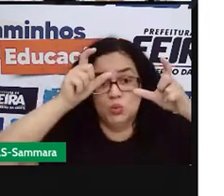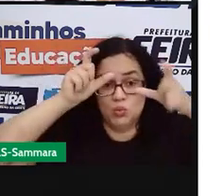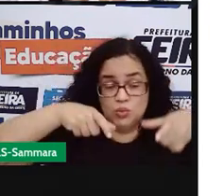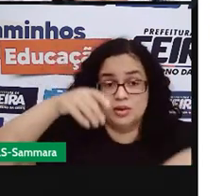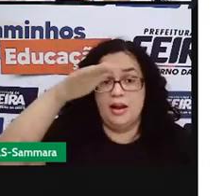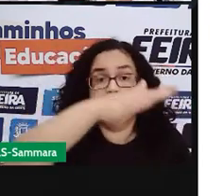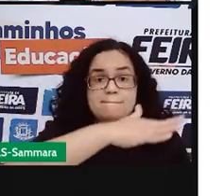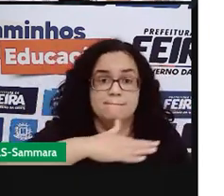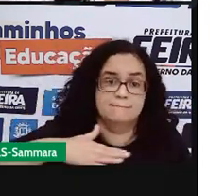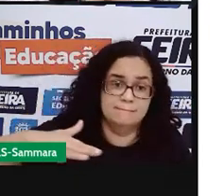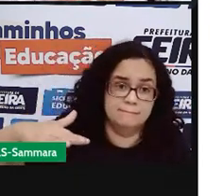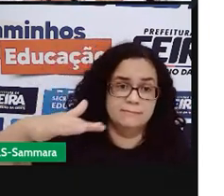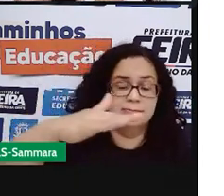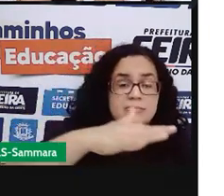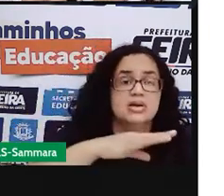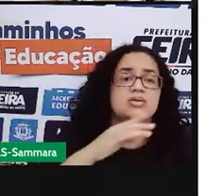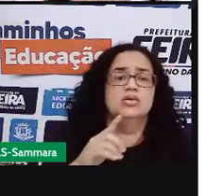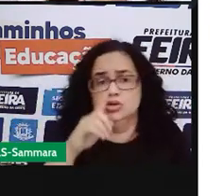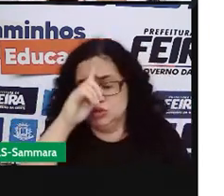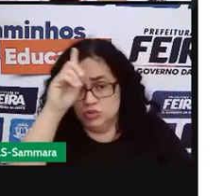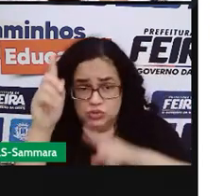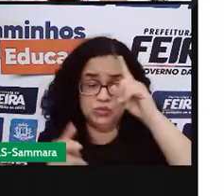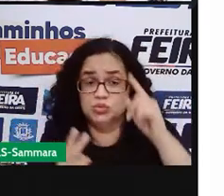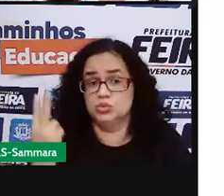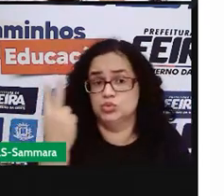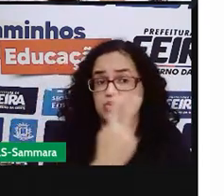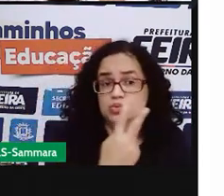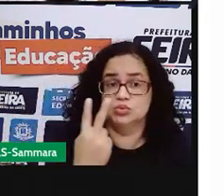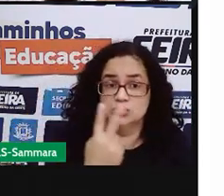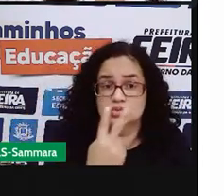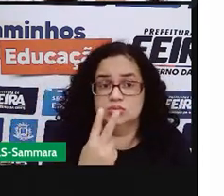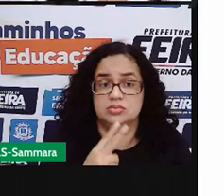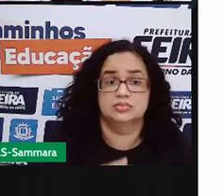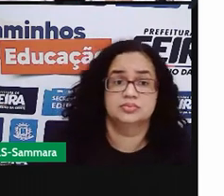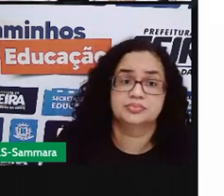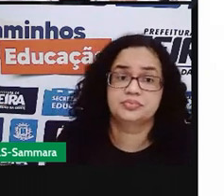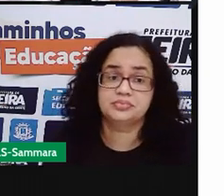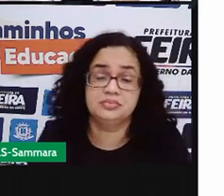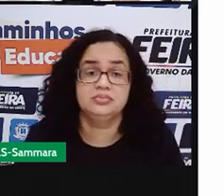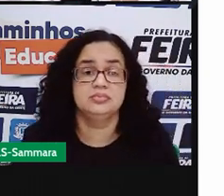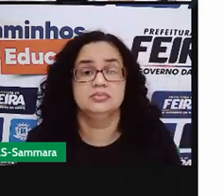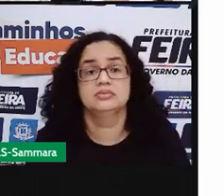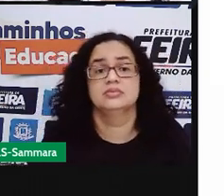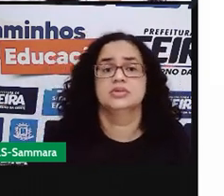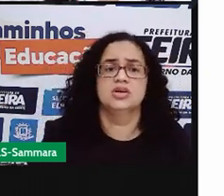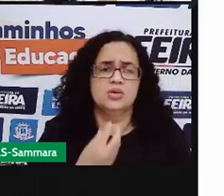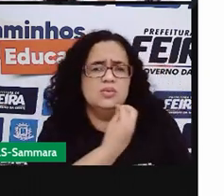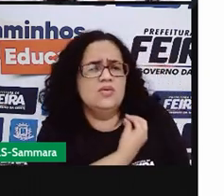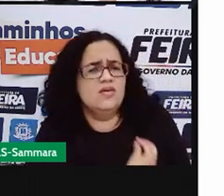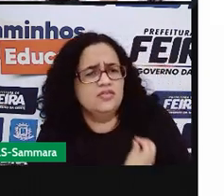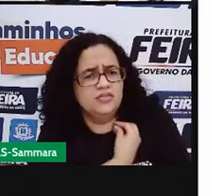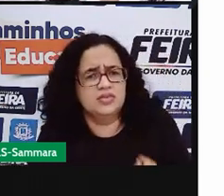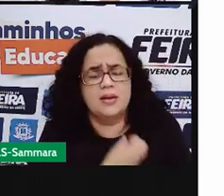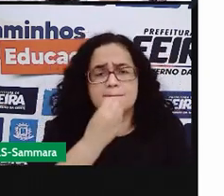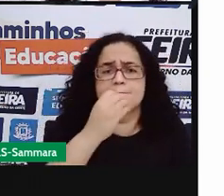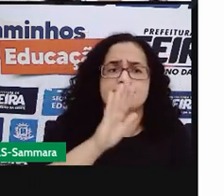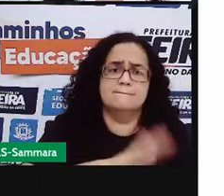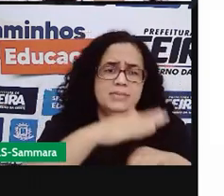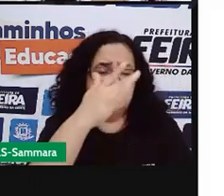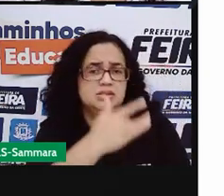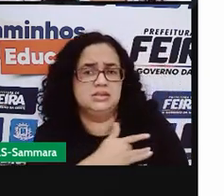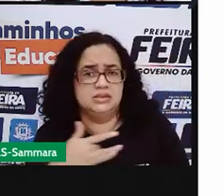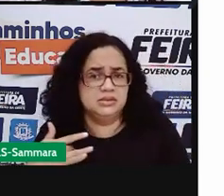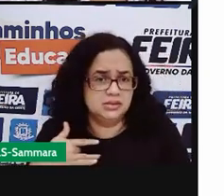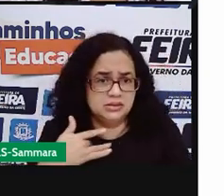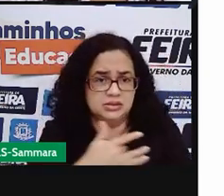público. Vamos criar dois cartazes publicitários sobre uma vida mais saudável.